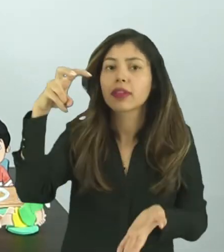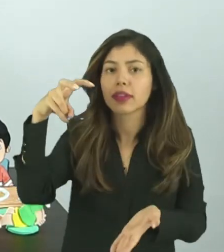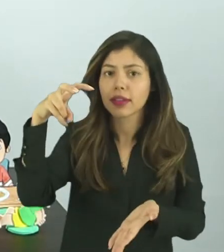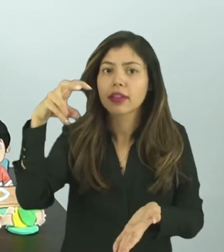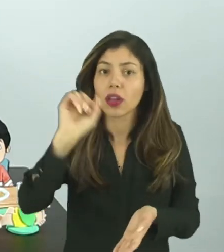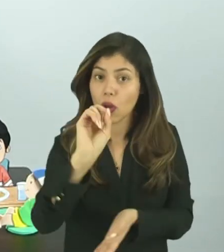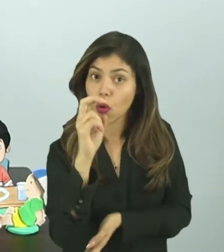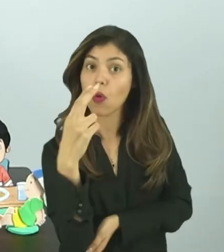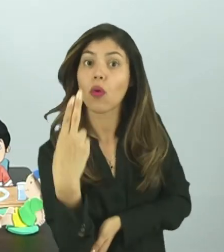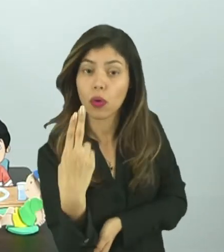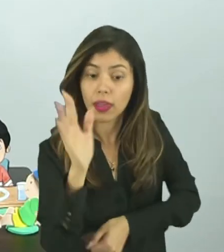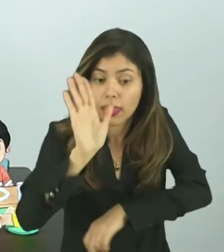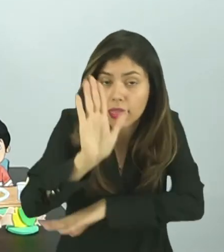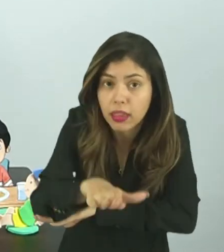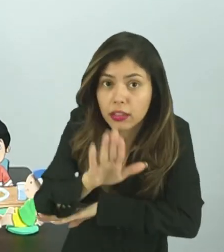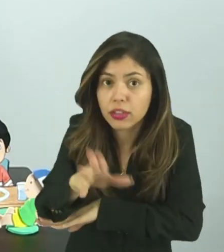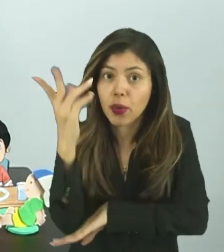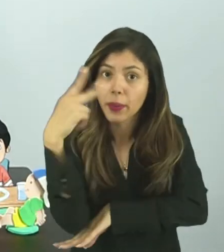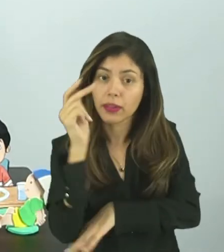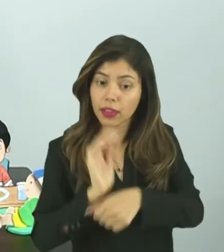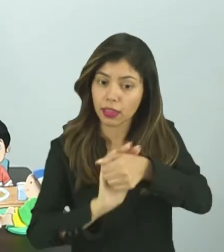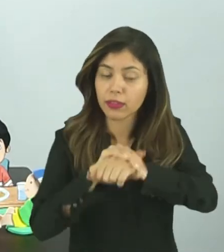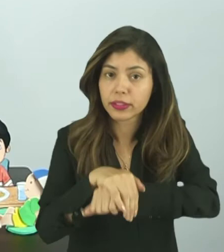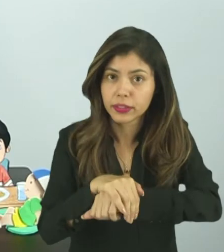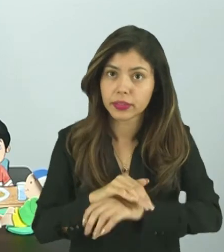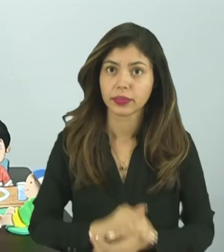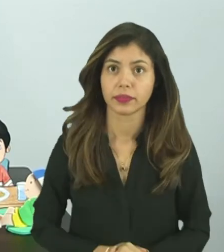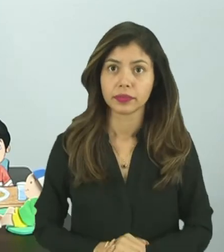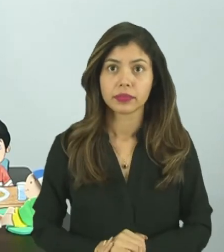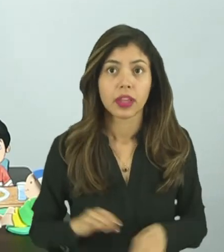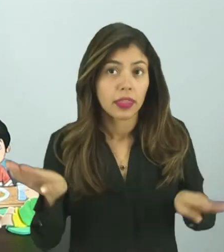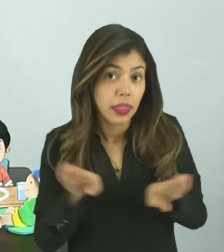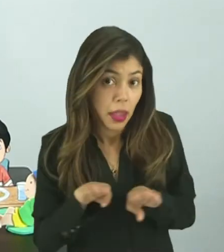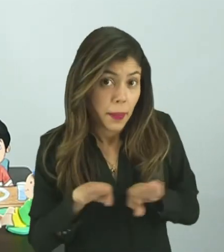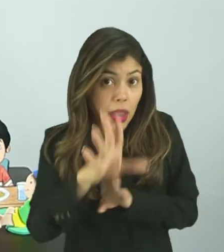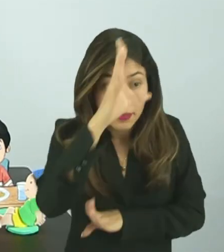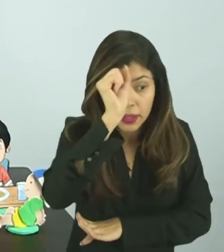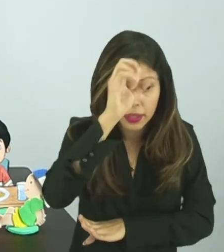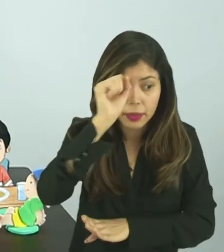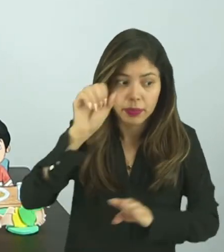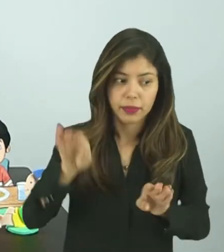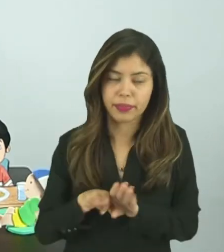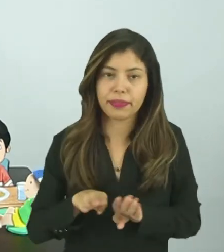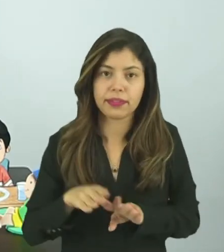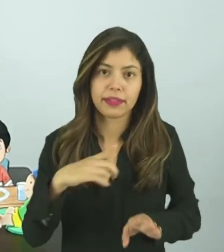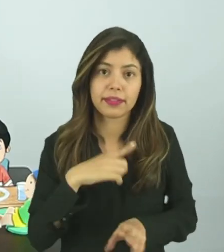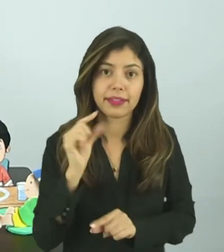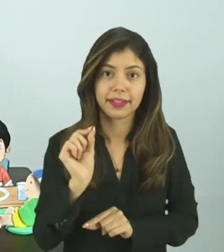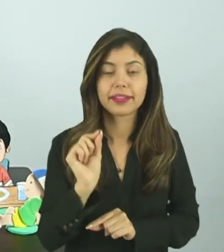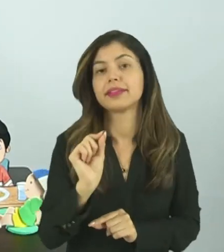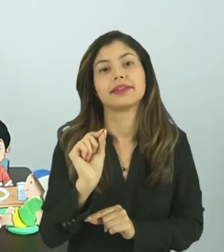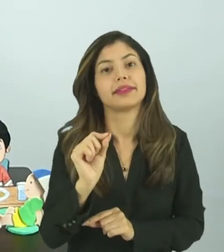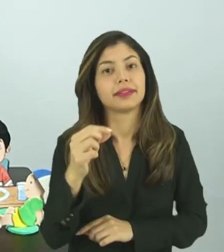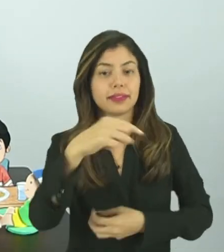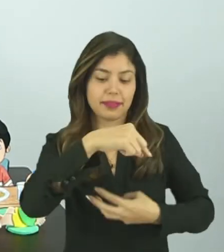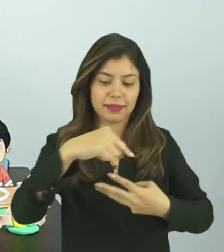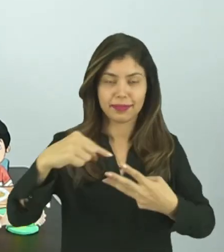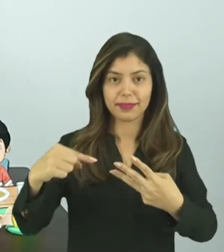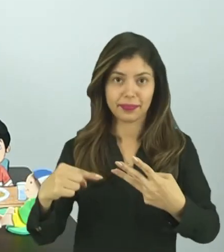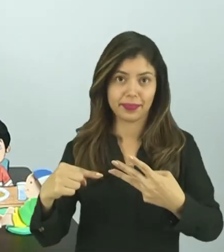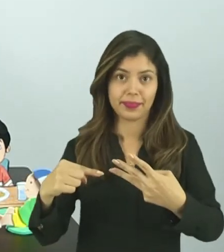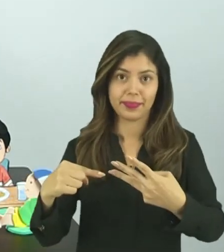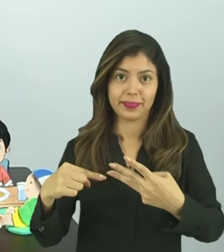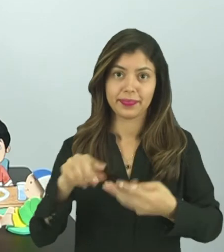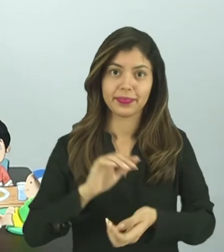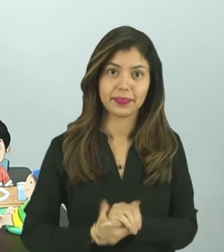o período da tarde e o período da noite. Também aprendemos que durante esses três períodos,